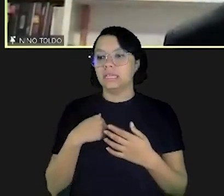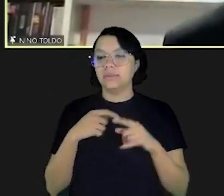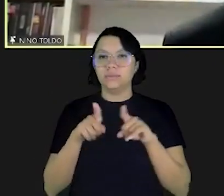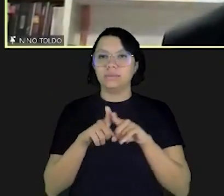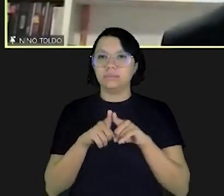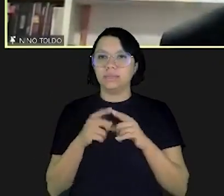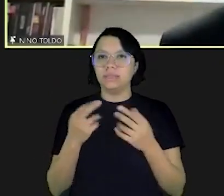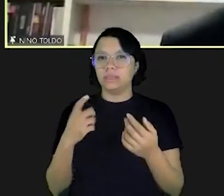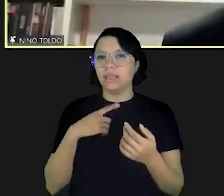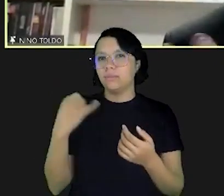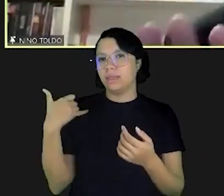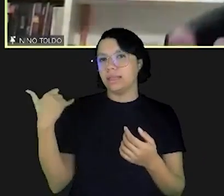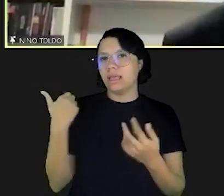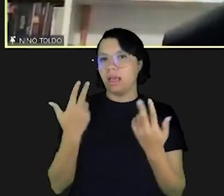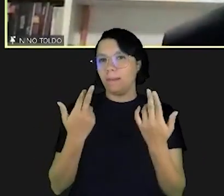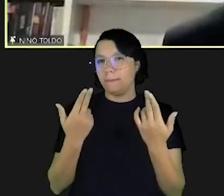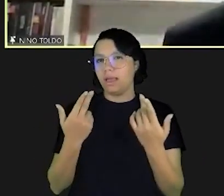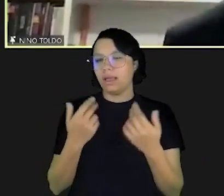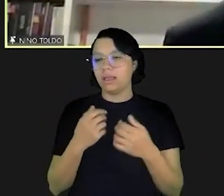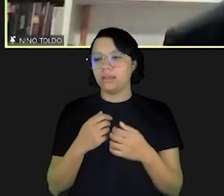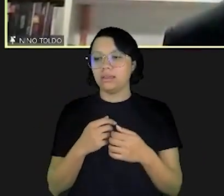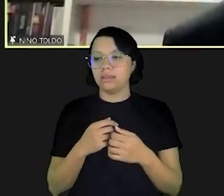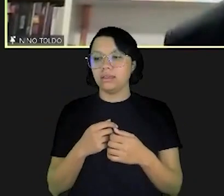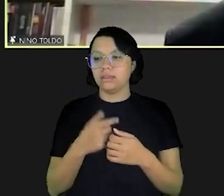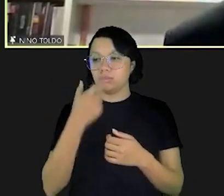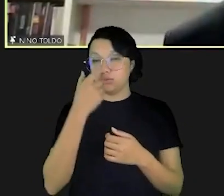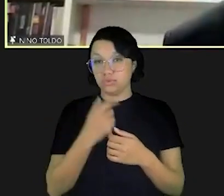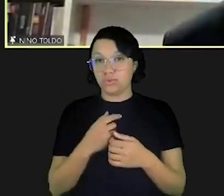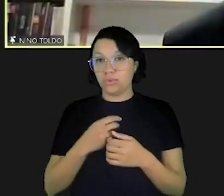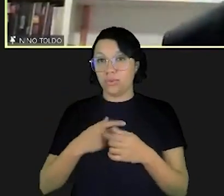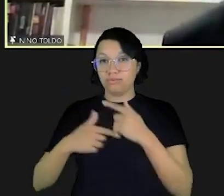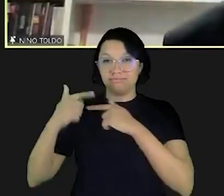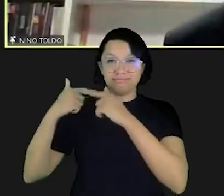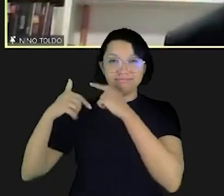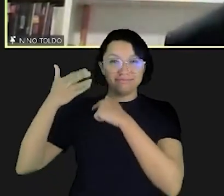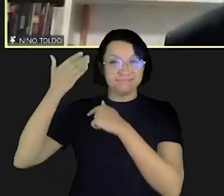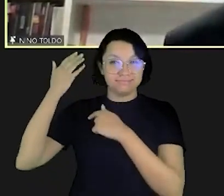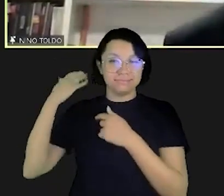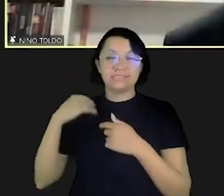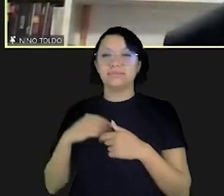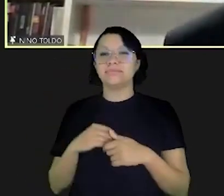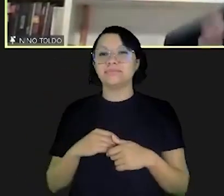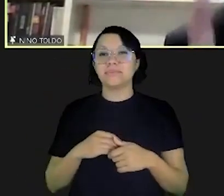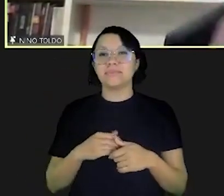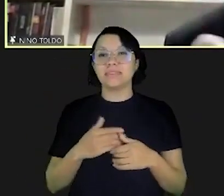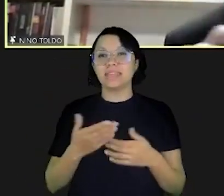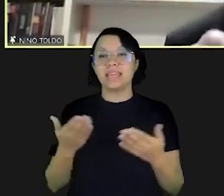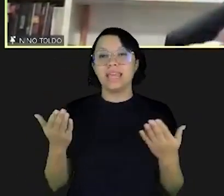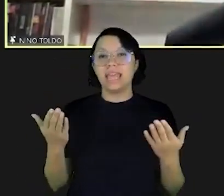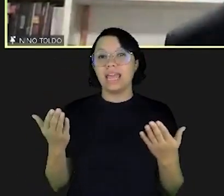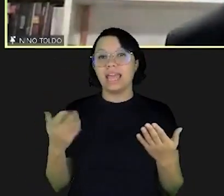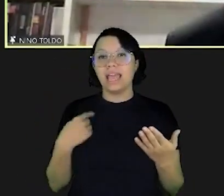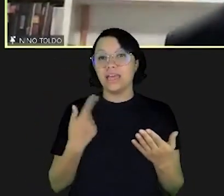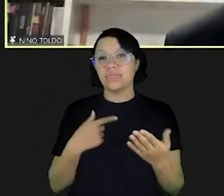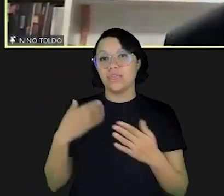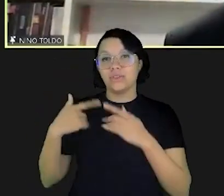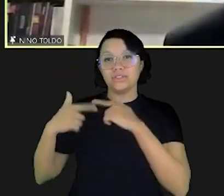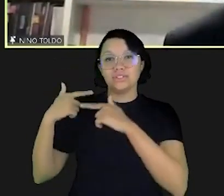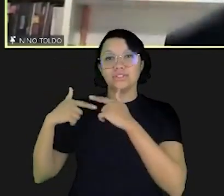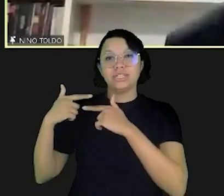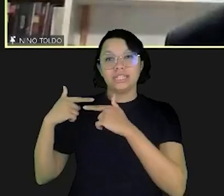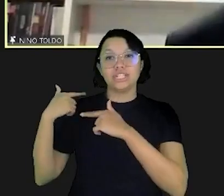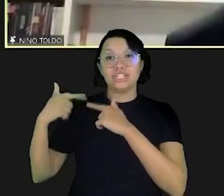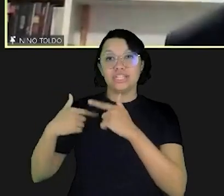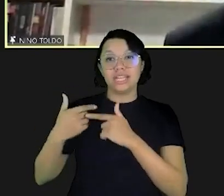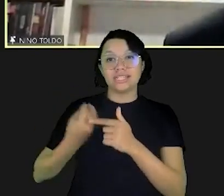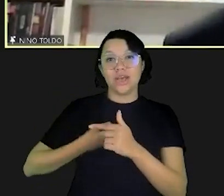tenho mais ou a sua idade e também sou do old school e a old school como a